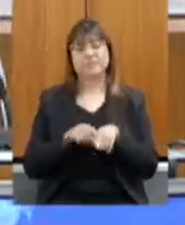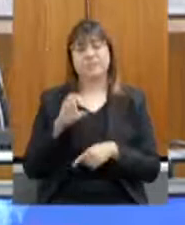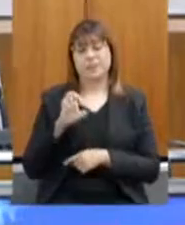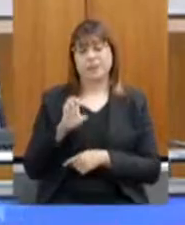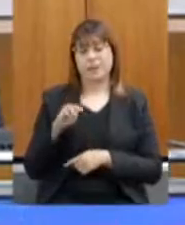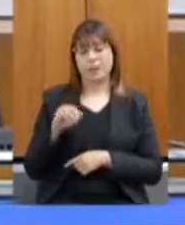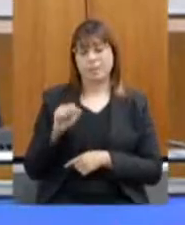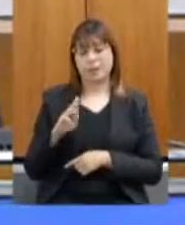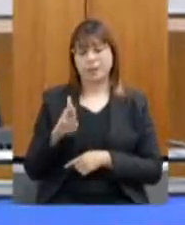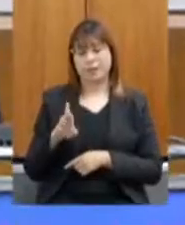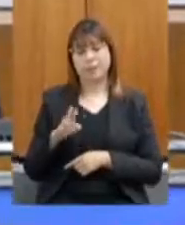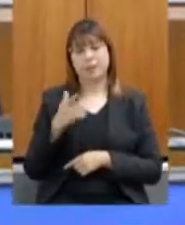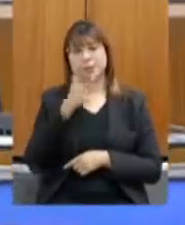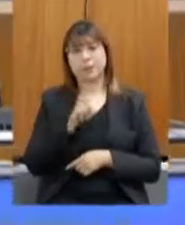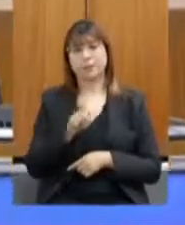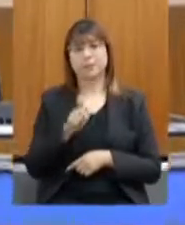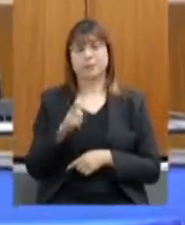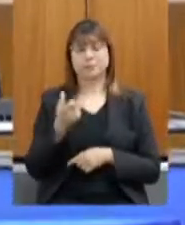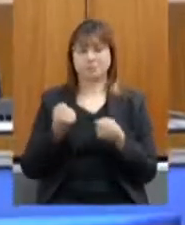viaturas